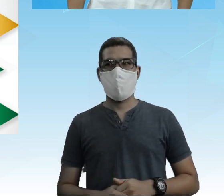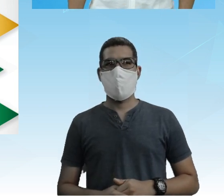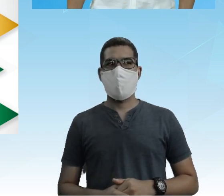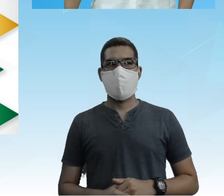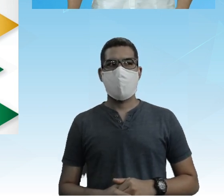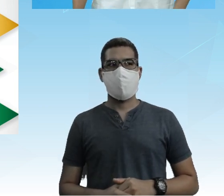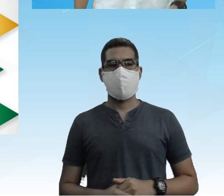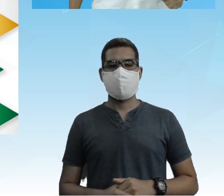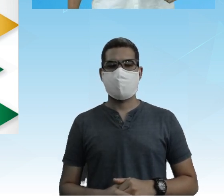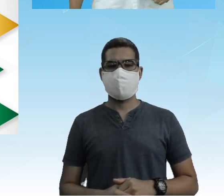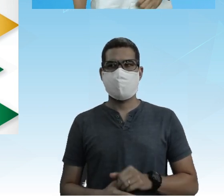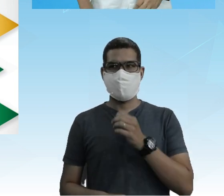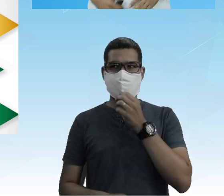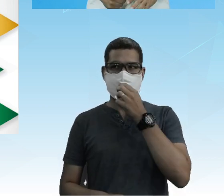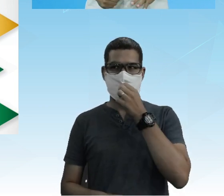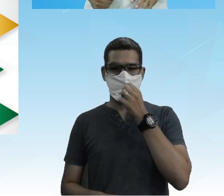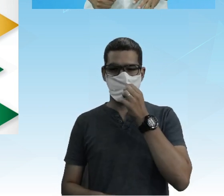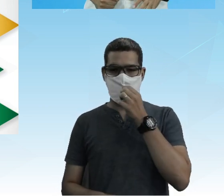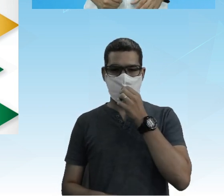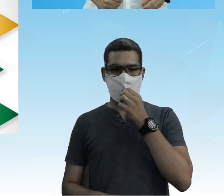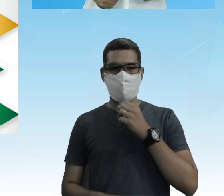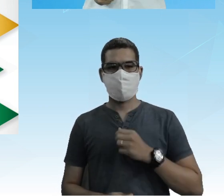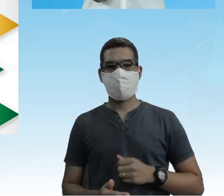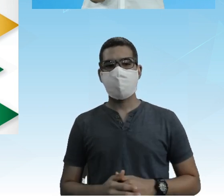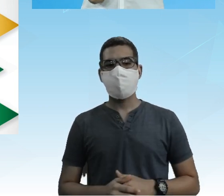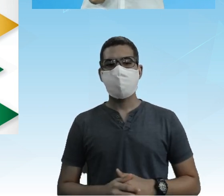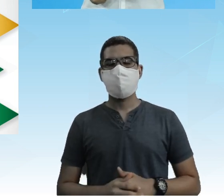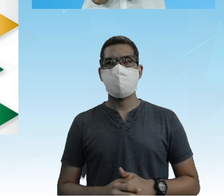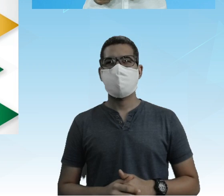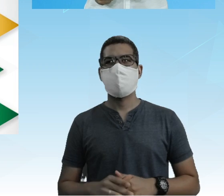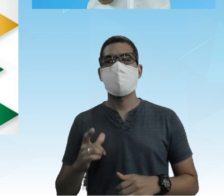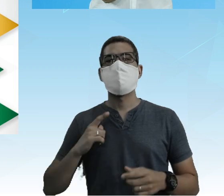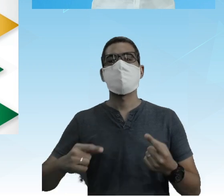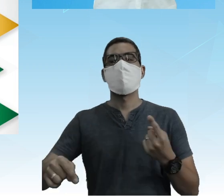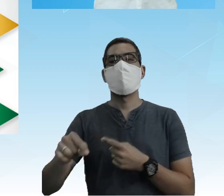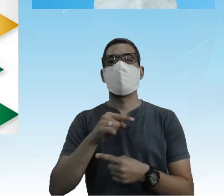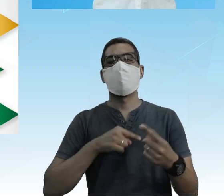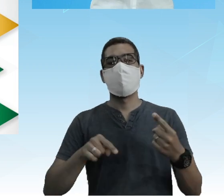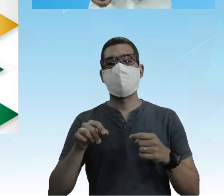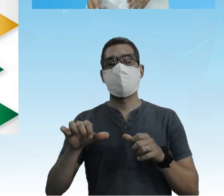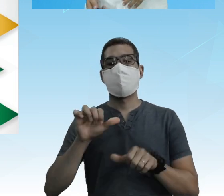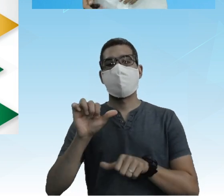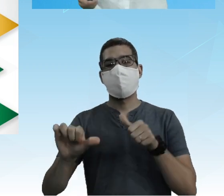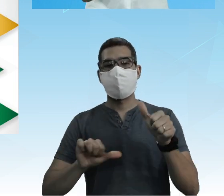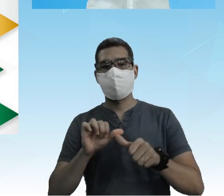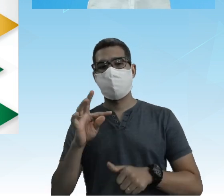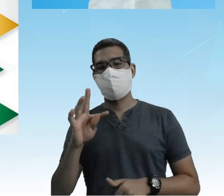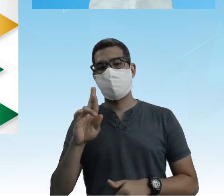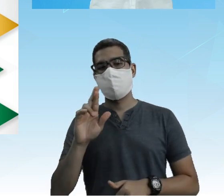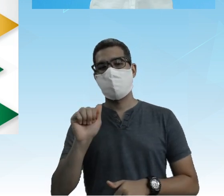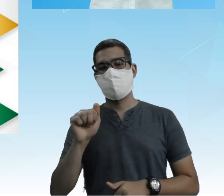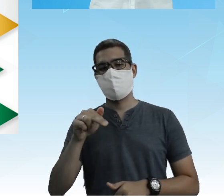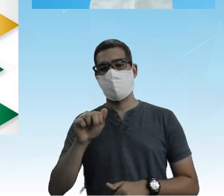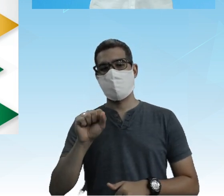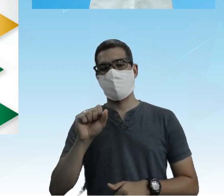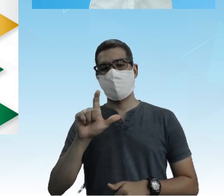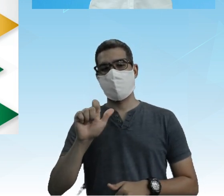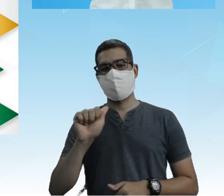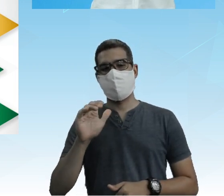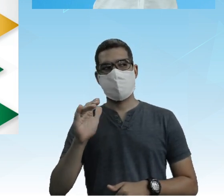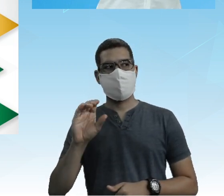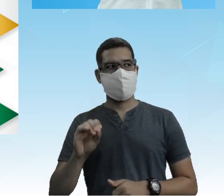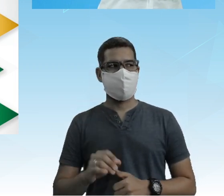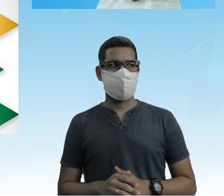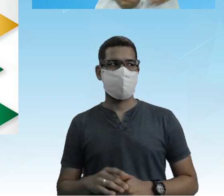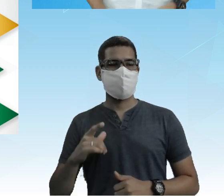lá então Bom, agora a gente vai falar Da relação De translação, né? Agora ela vai Partindo